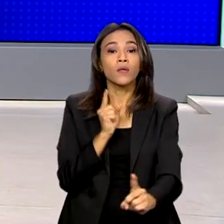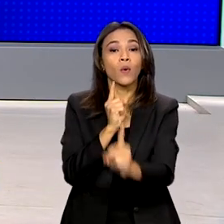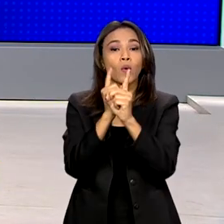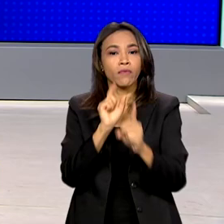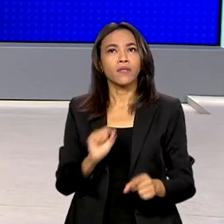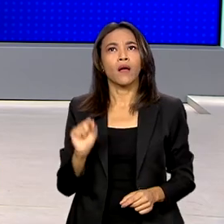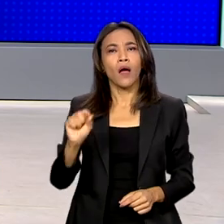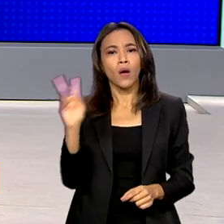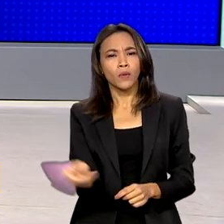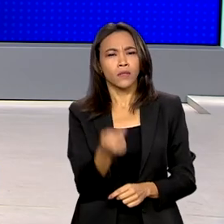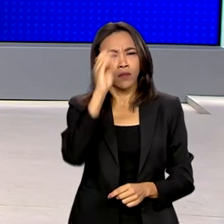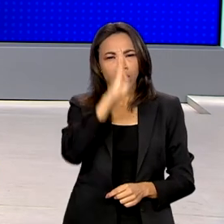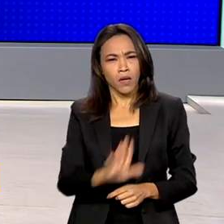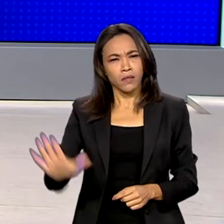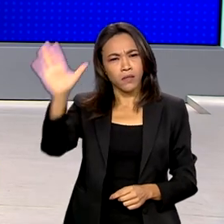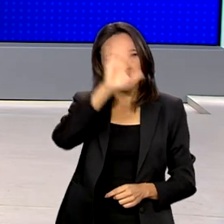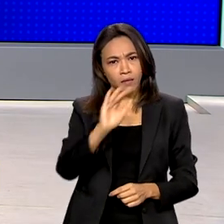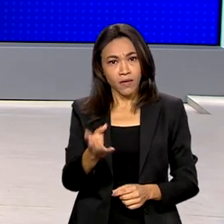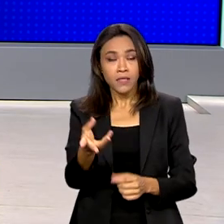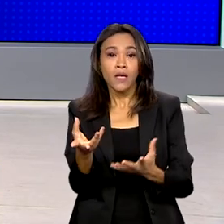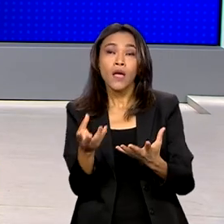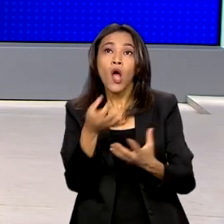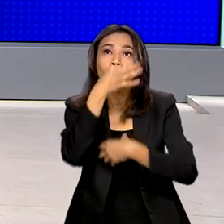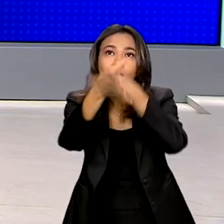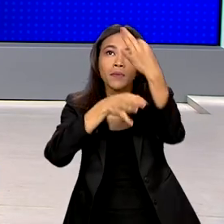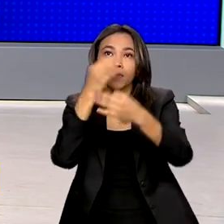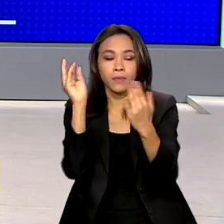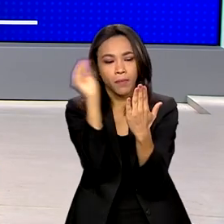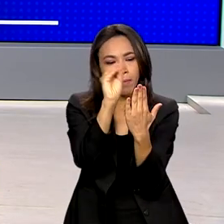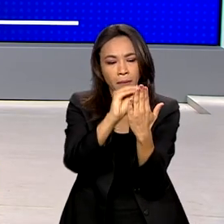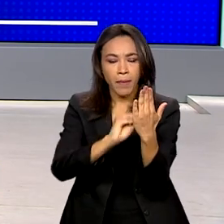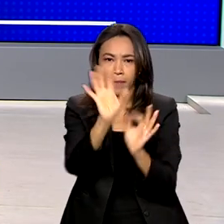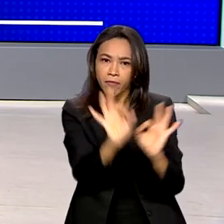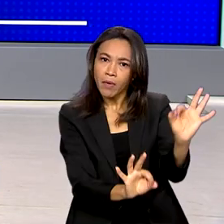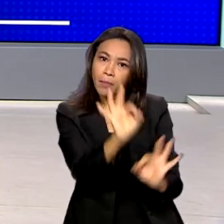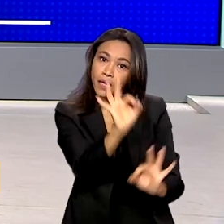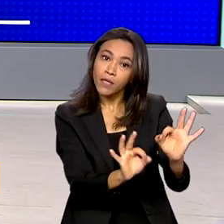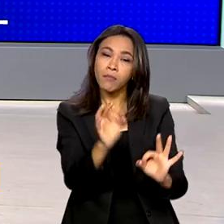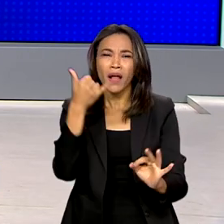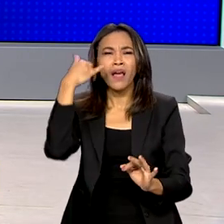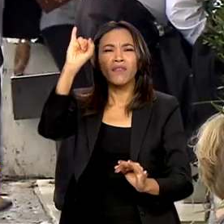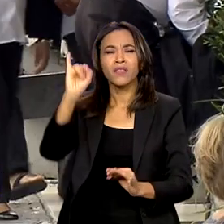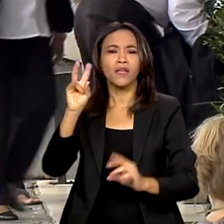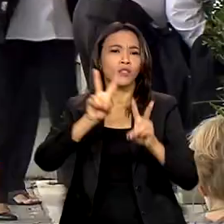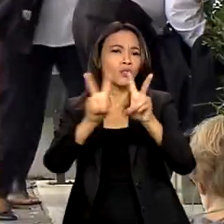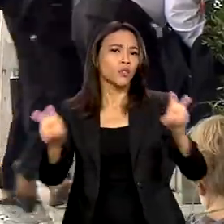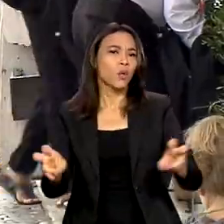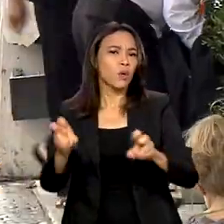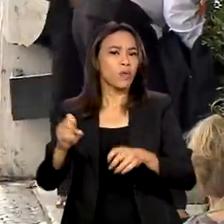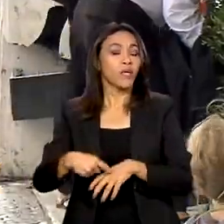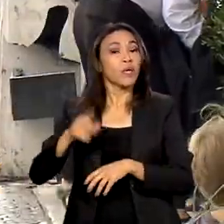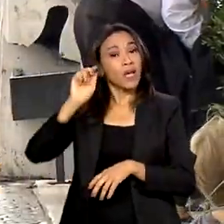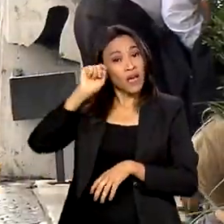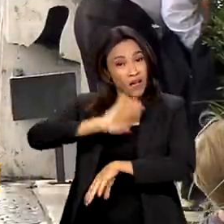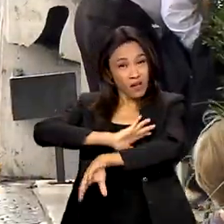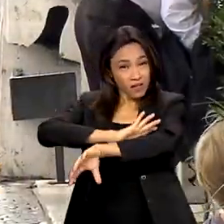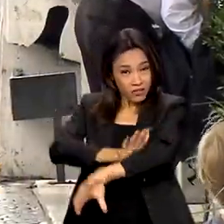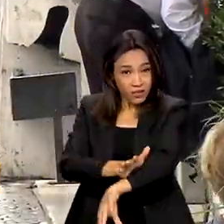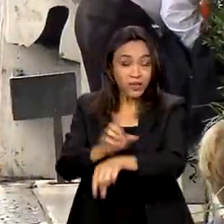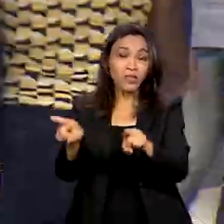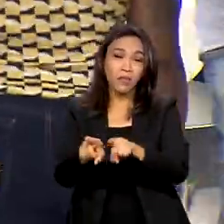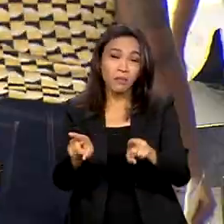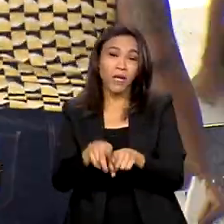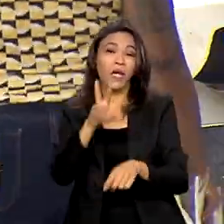país servirão de base para o Plano Nacional de Enfrentamento ao Racismo Religioso. O povo brasileiro é